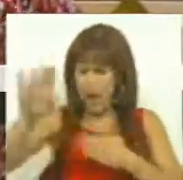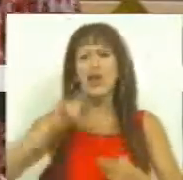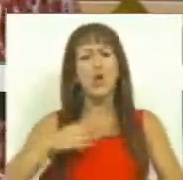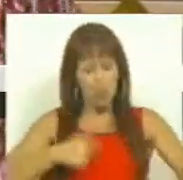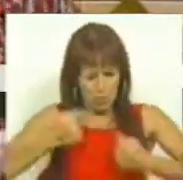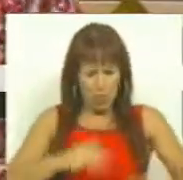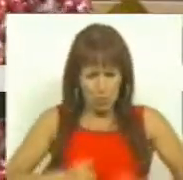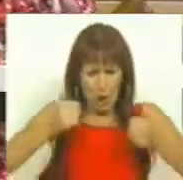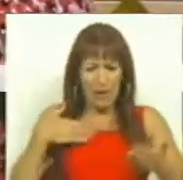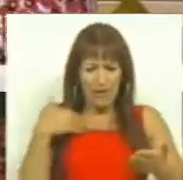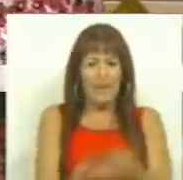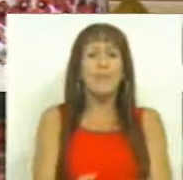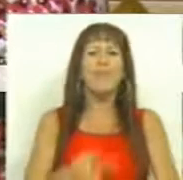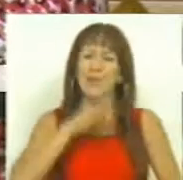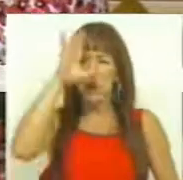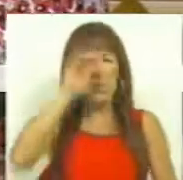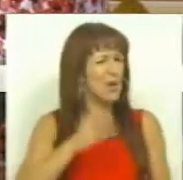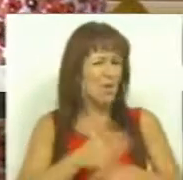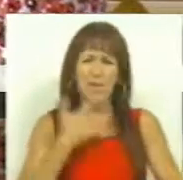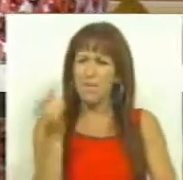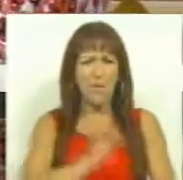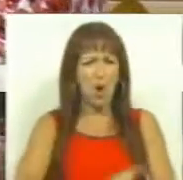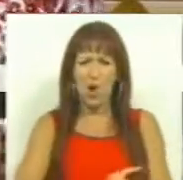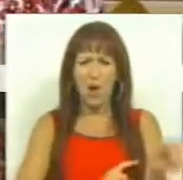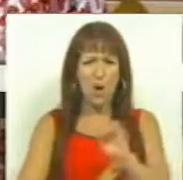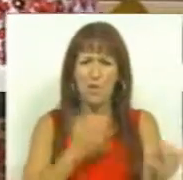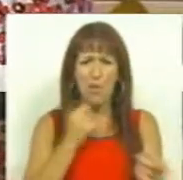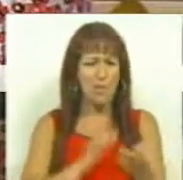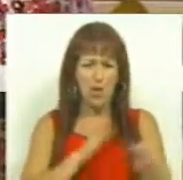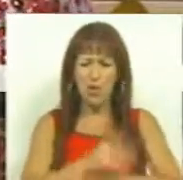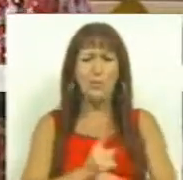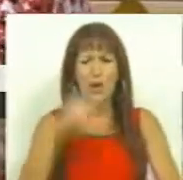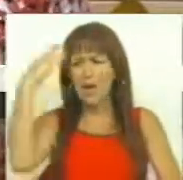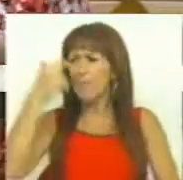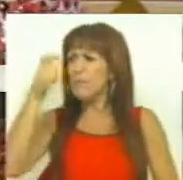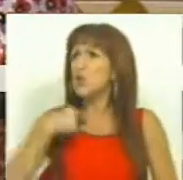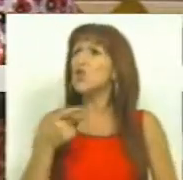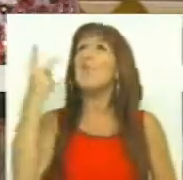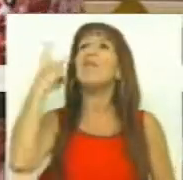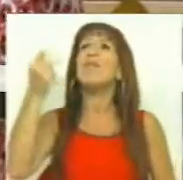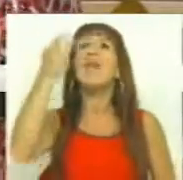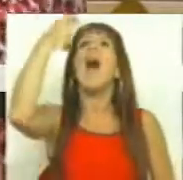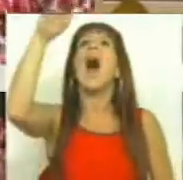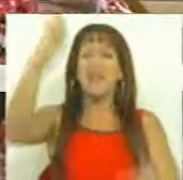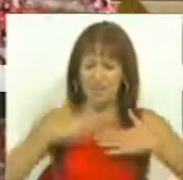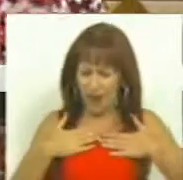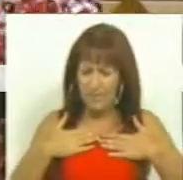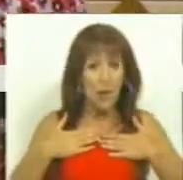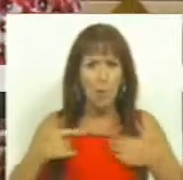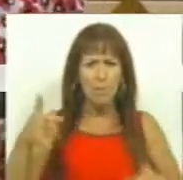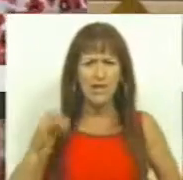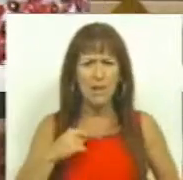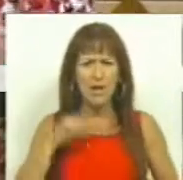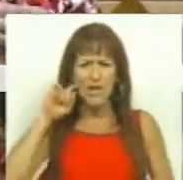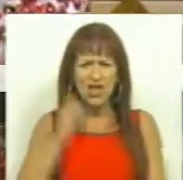melhor de si. Ó Sr. Ministro, mas isto não pode continuar assim. Não pode continuar assim porque as pessoas não vivem do ar. E por isso, o PCP tem